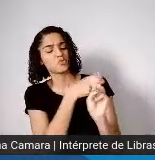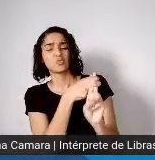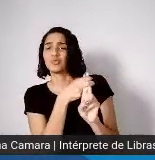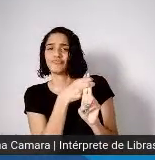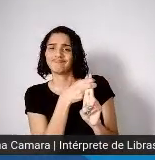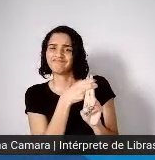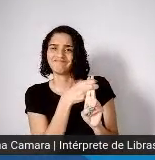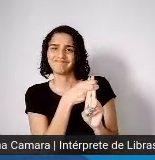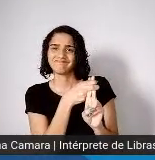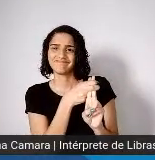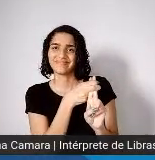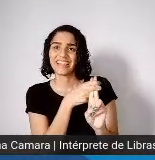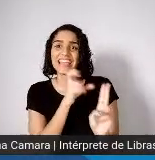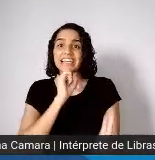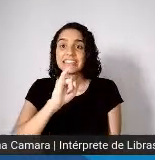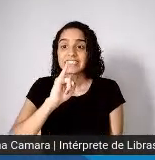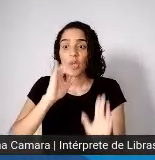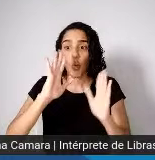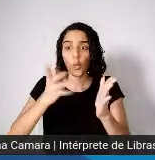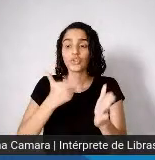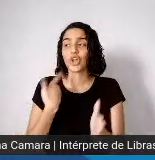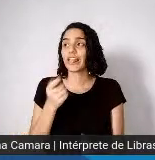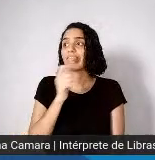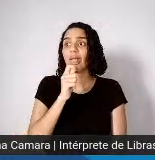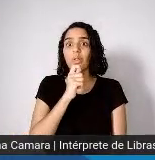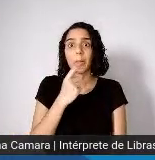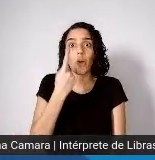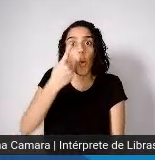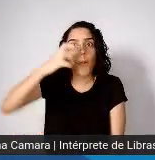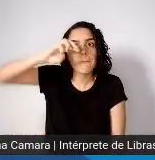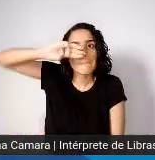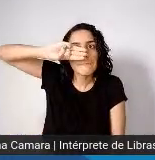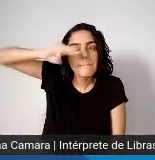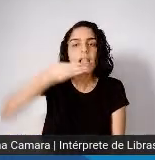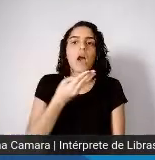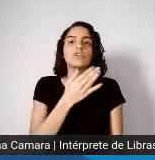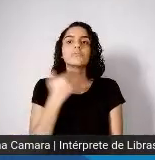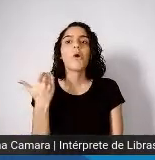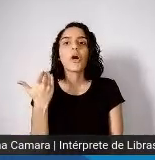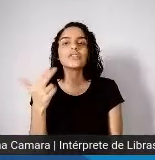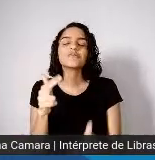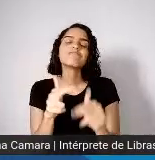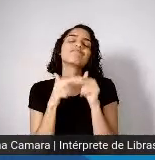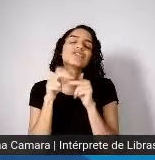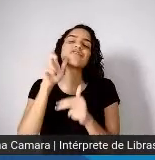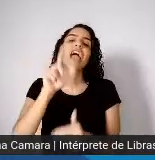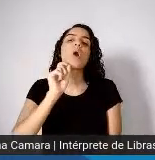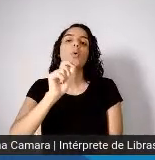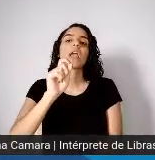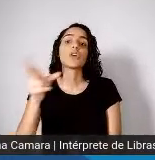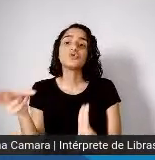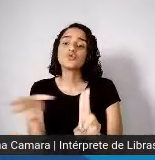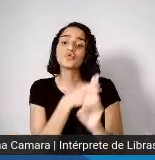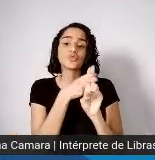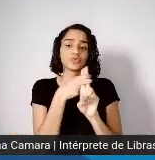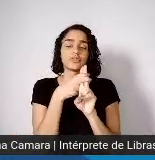a um milhão de óbitos, foi porque nós temos um sistema único de saúde, a Lígia pode falar muito melhor do que eu, quando comparar um sistema